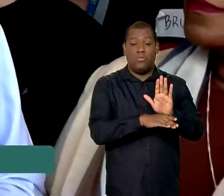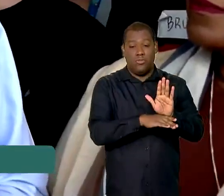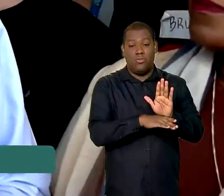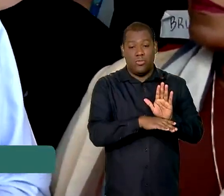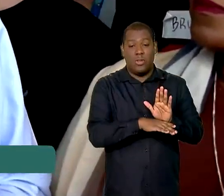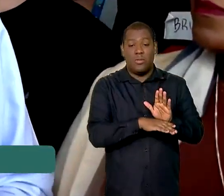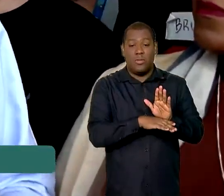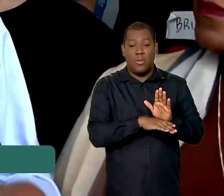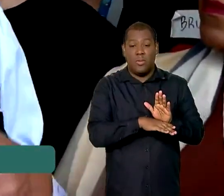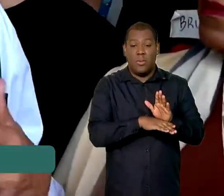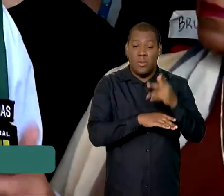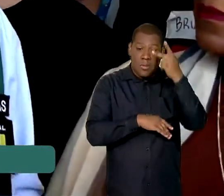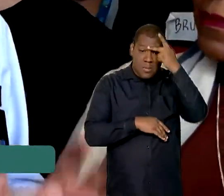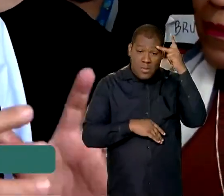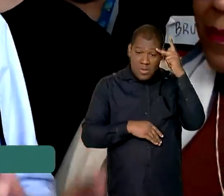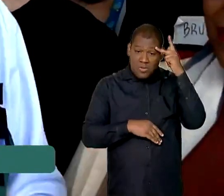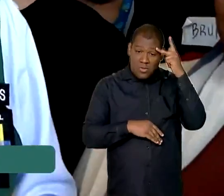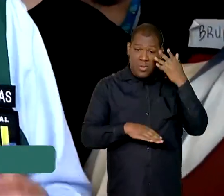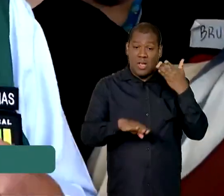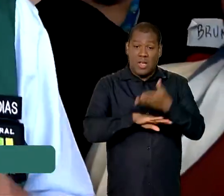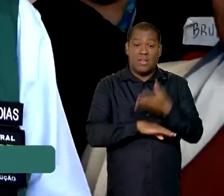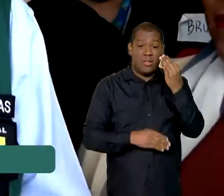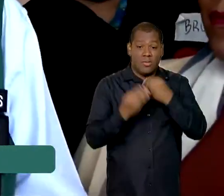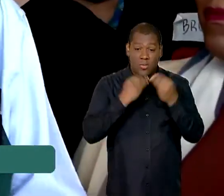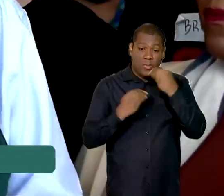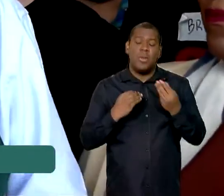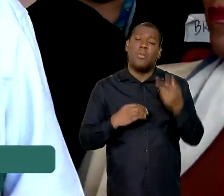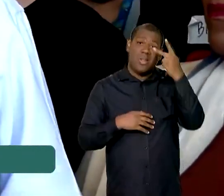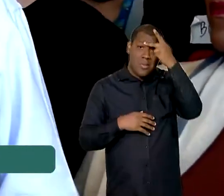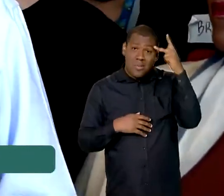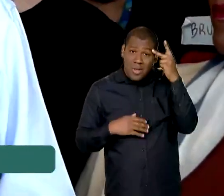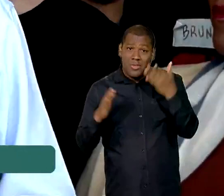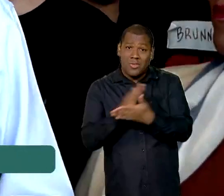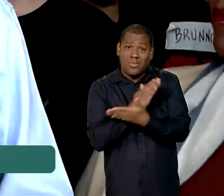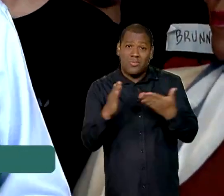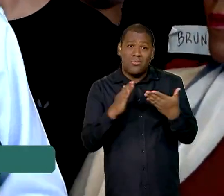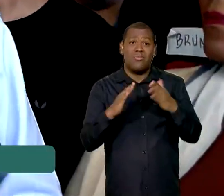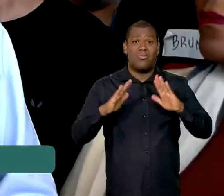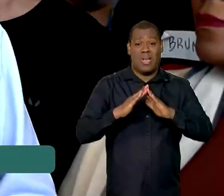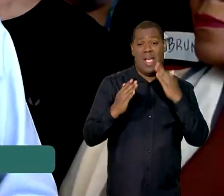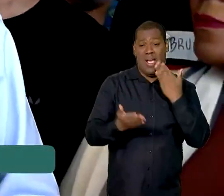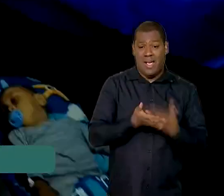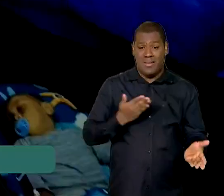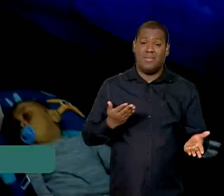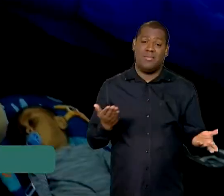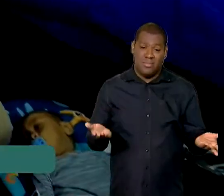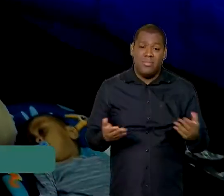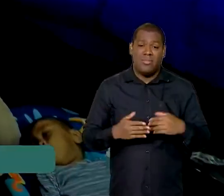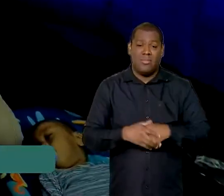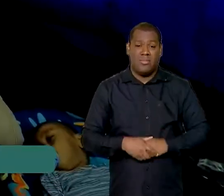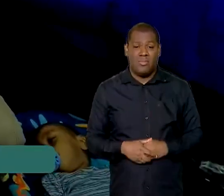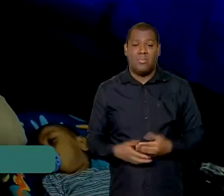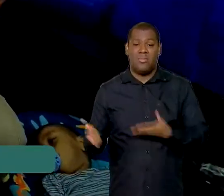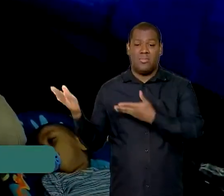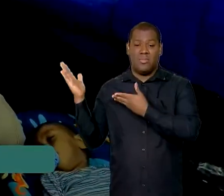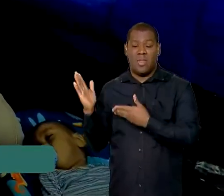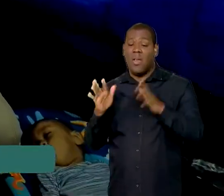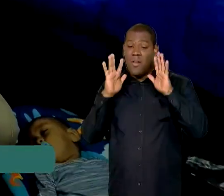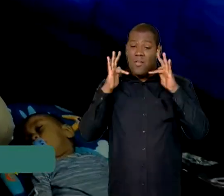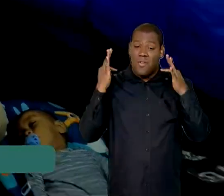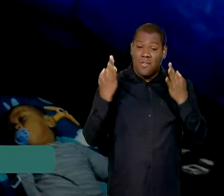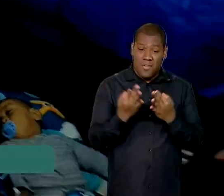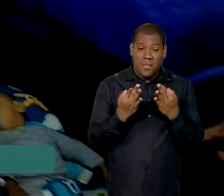às pessoas que tiveram que sair de casa, que foram afetadas e que precisam. Boa parte das famílias